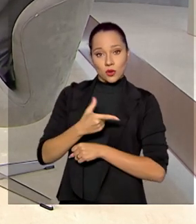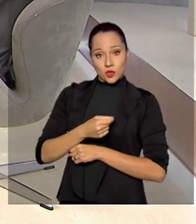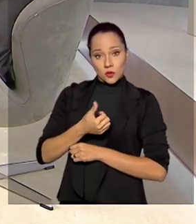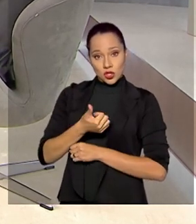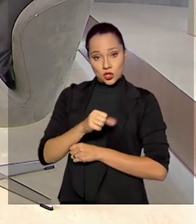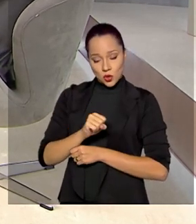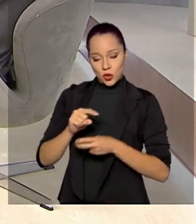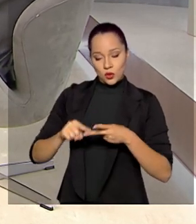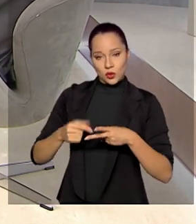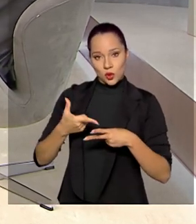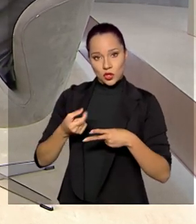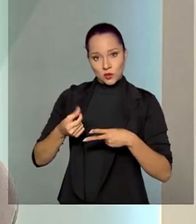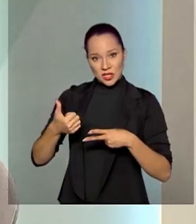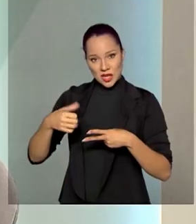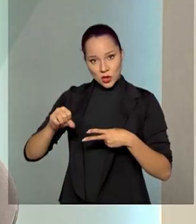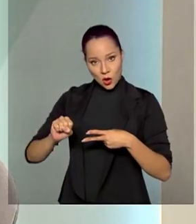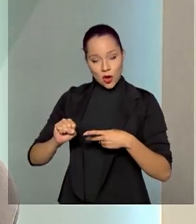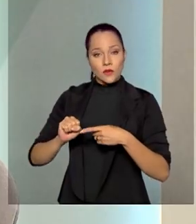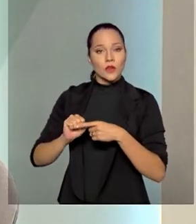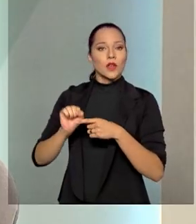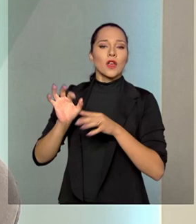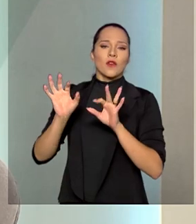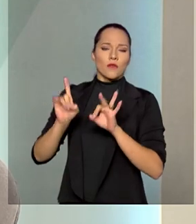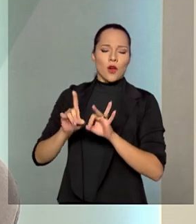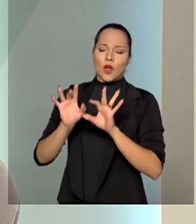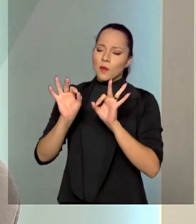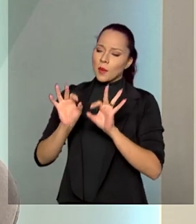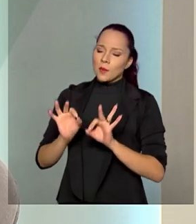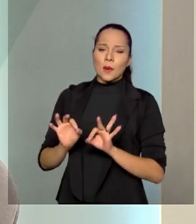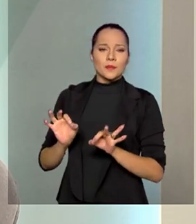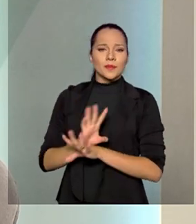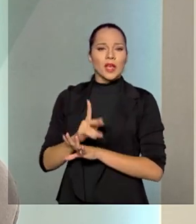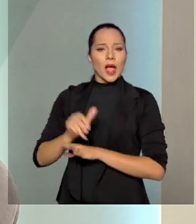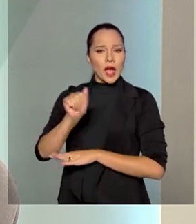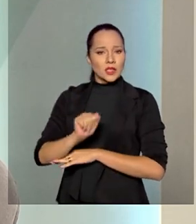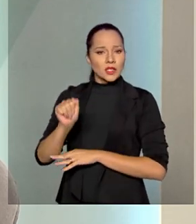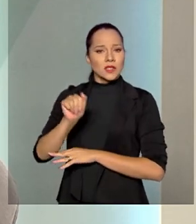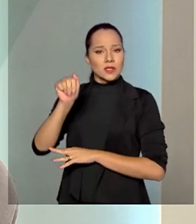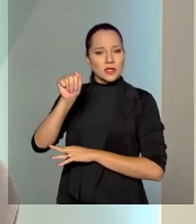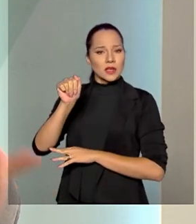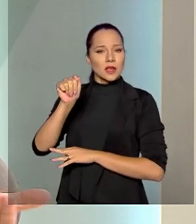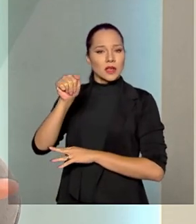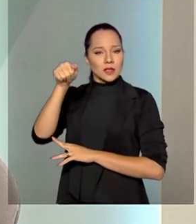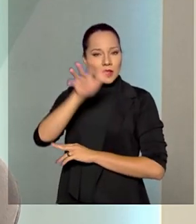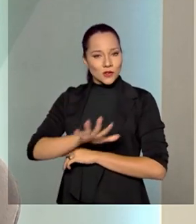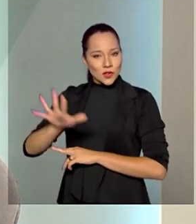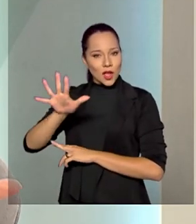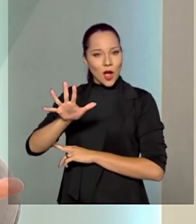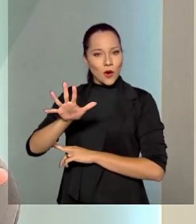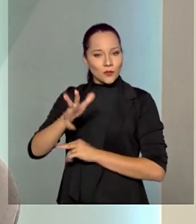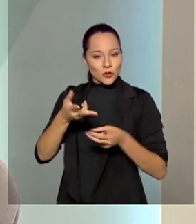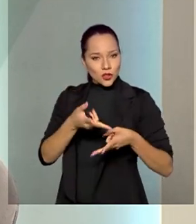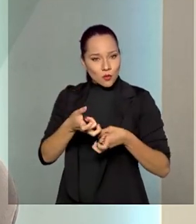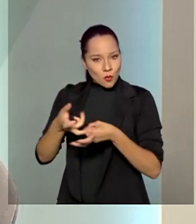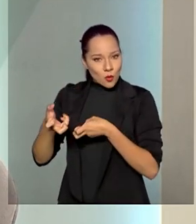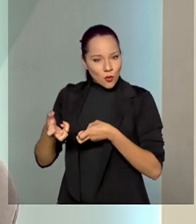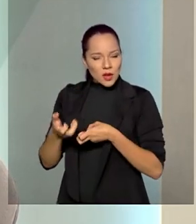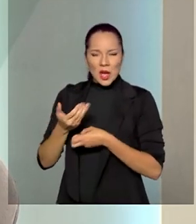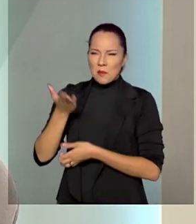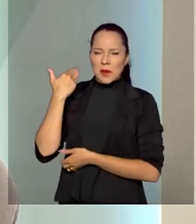2019 é que ela foi estruturada, que é a Agência Nacional de Mineração, que vem do antigo